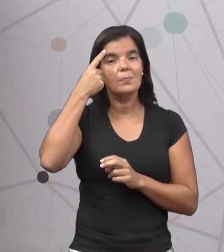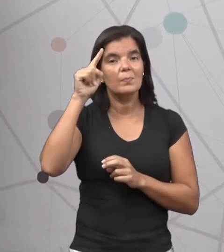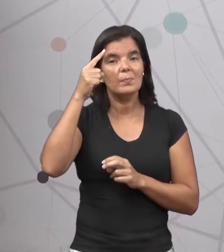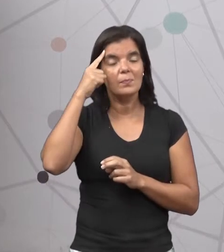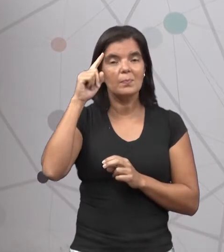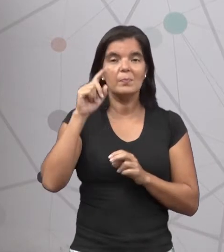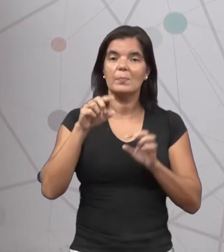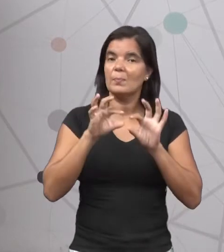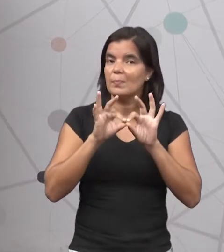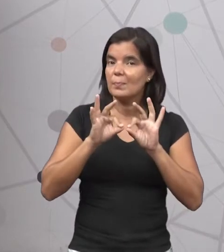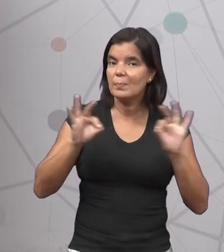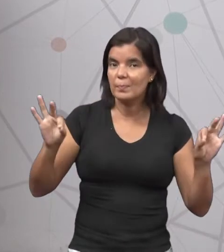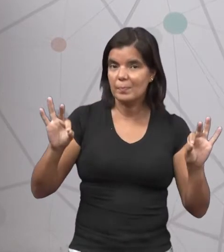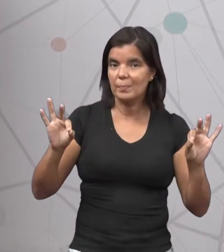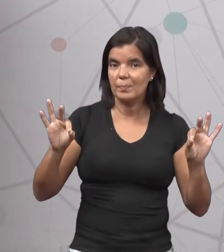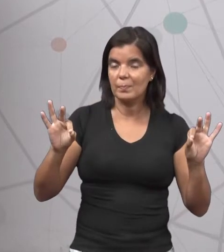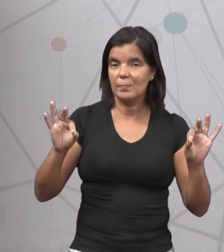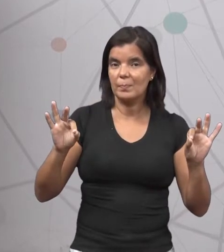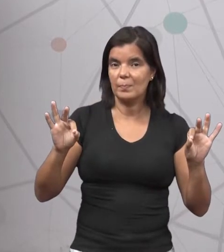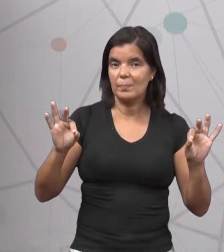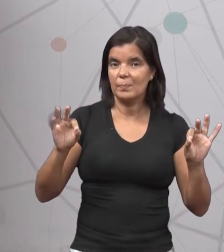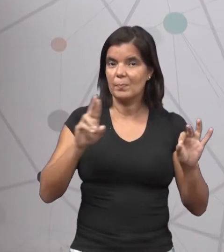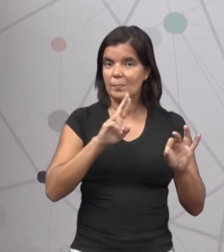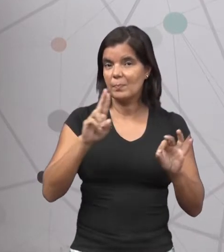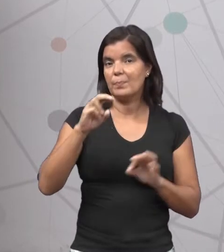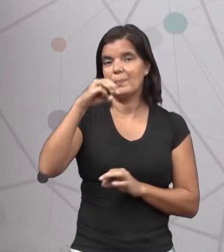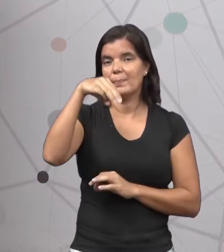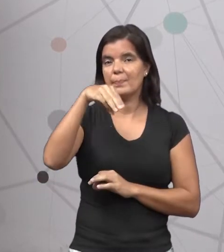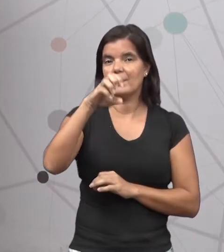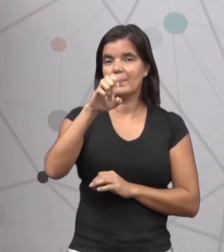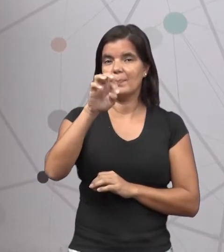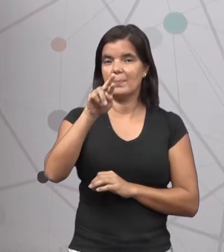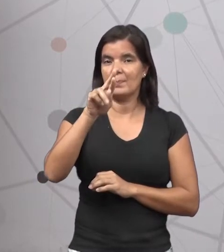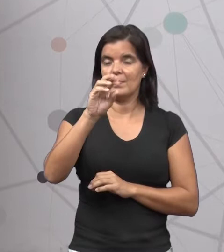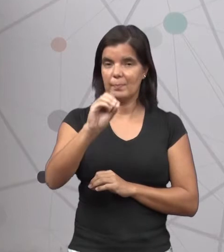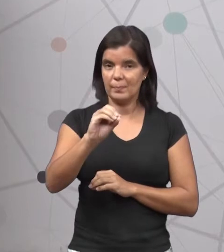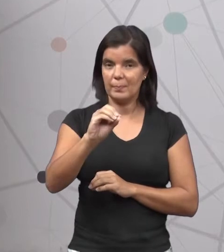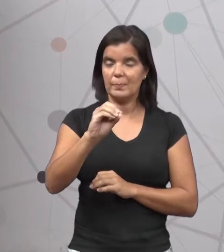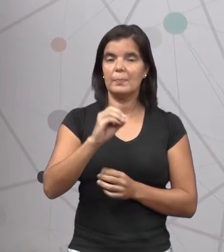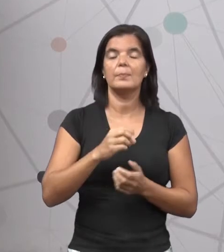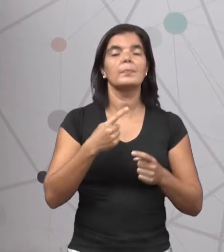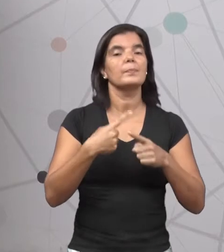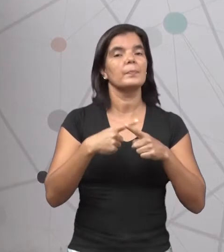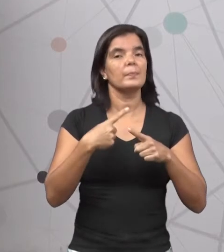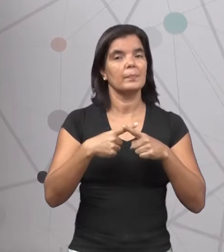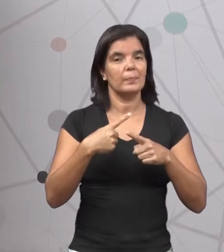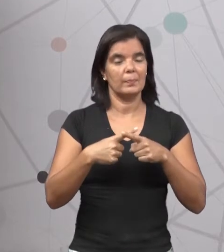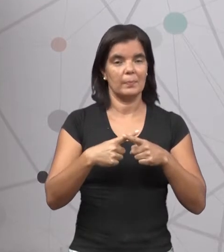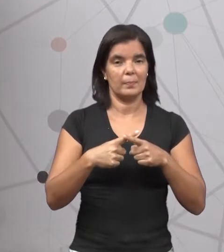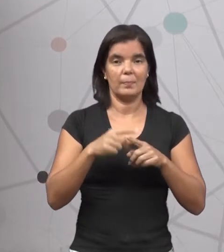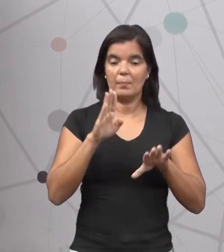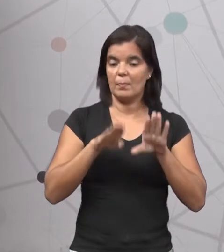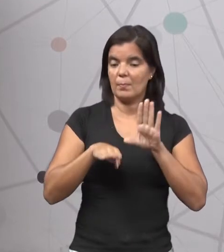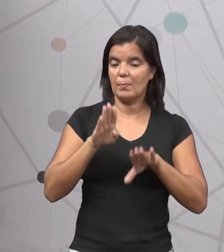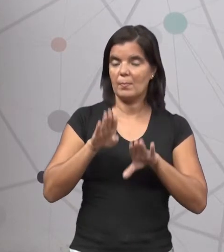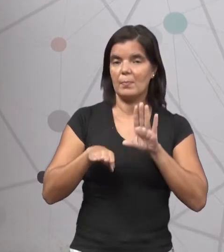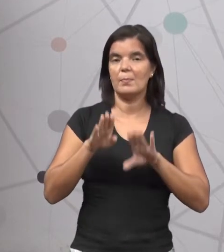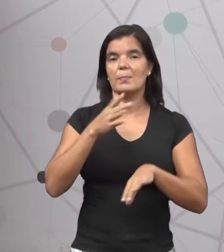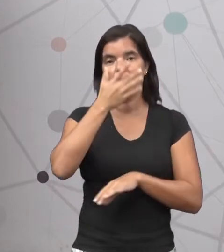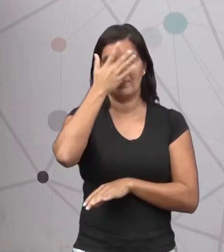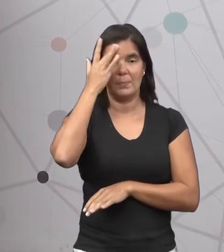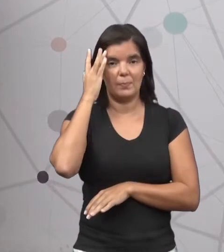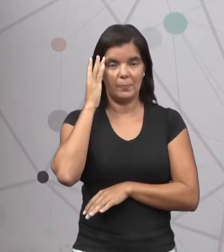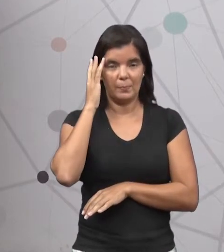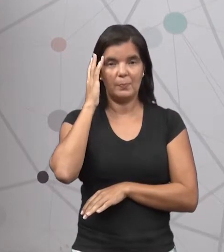a medida de comprimento Chamada metro? Porque às vezes as